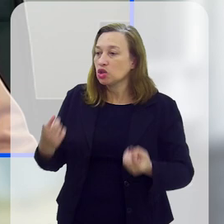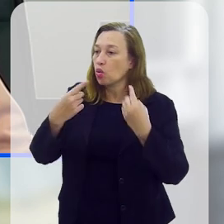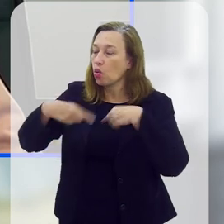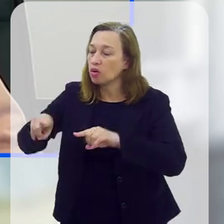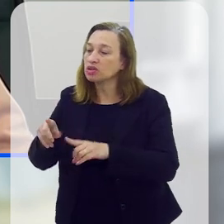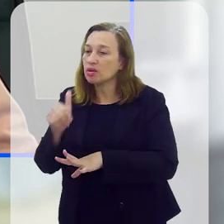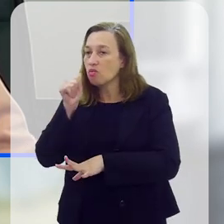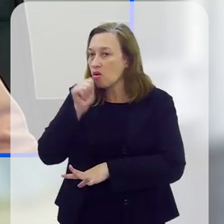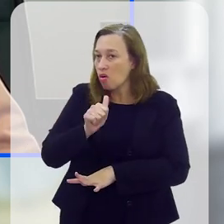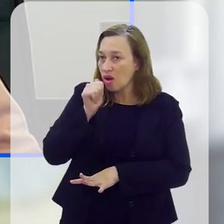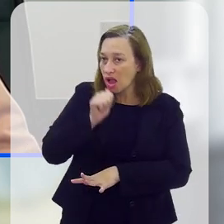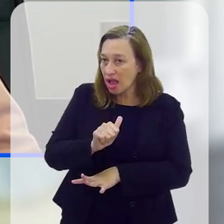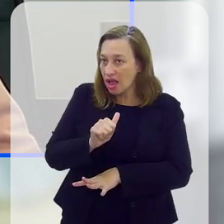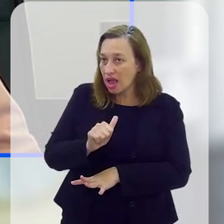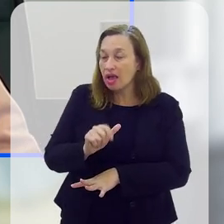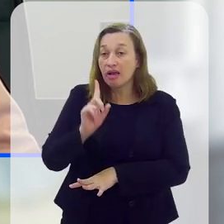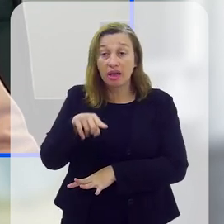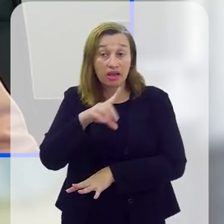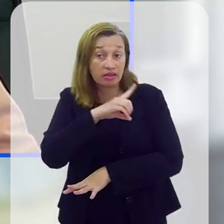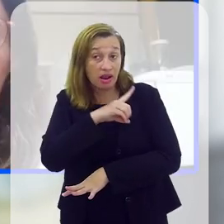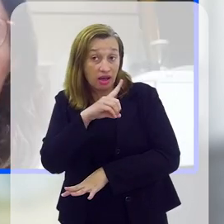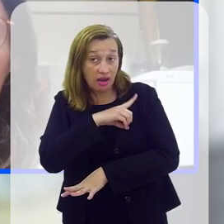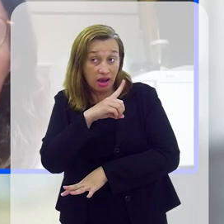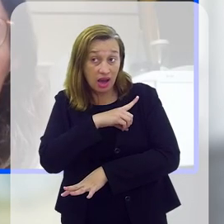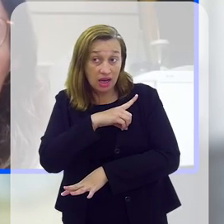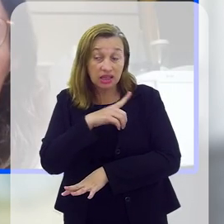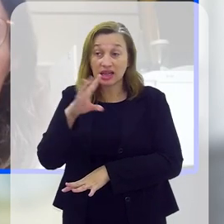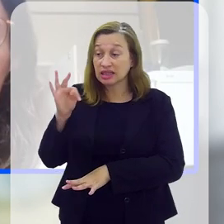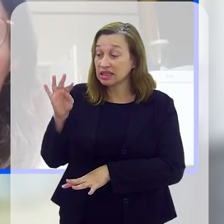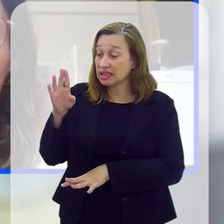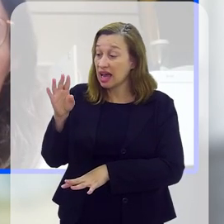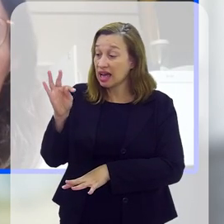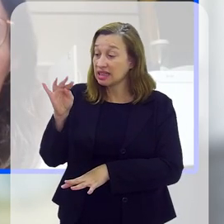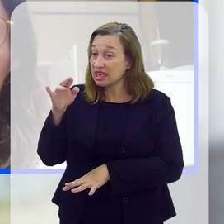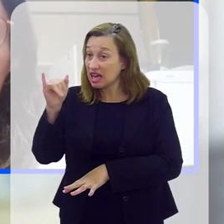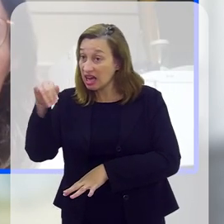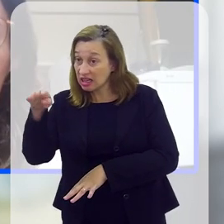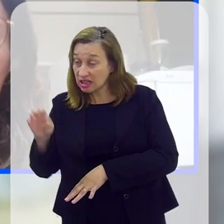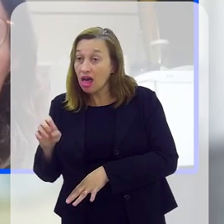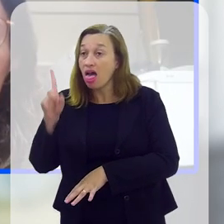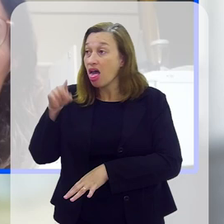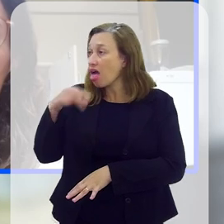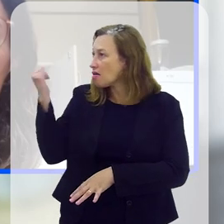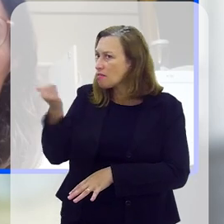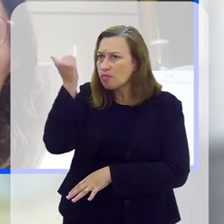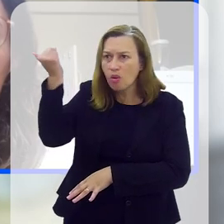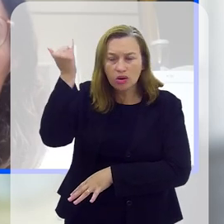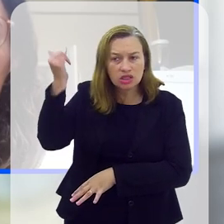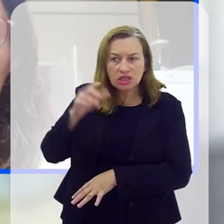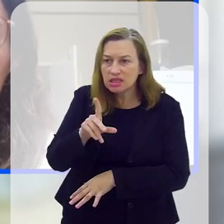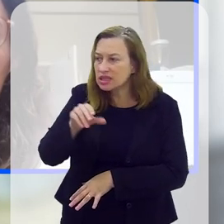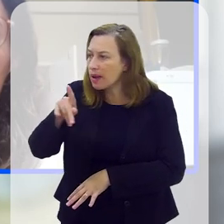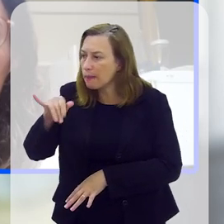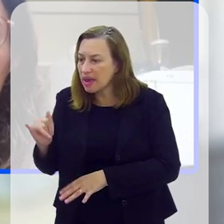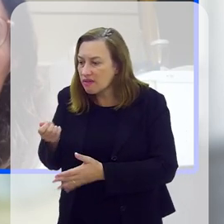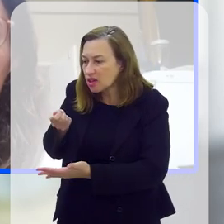delegada de polícia, doutora Tatiana Queiroz, e eu acho que esse é um passo importante, que a CPI vai estar cobrando do